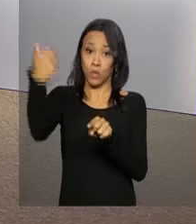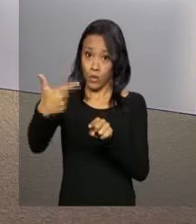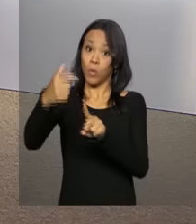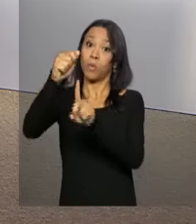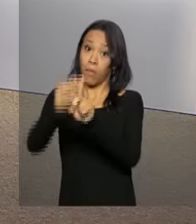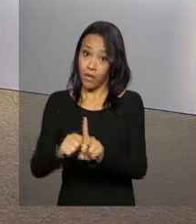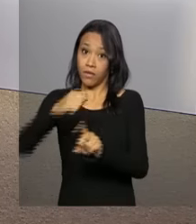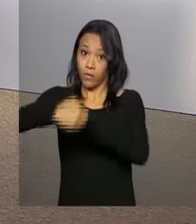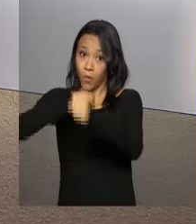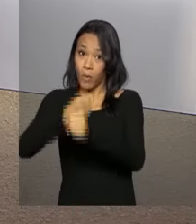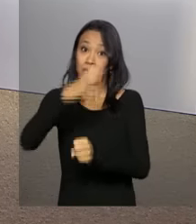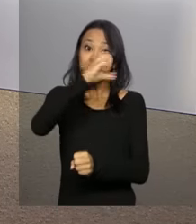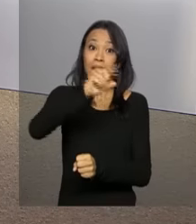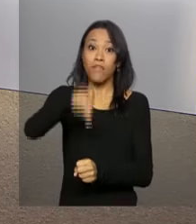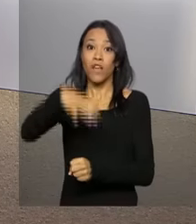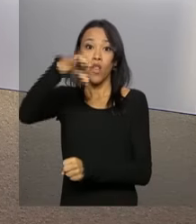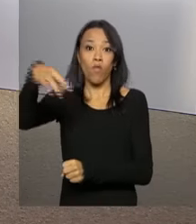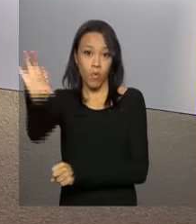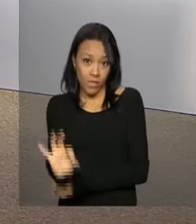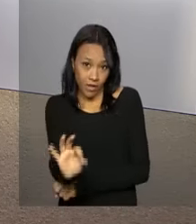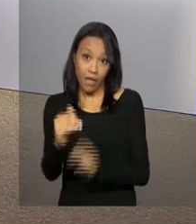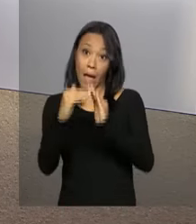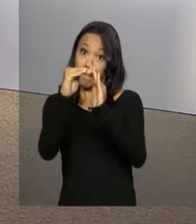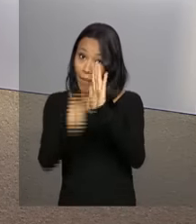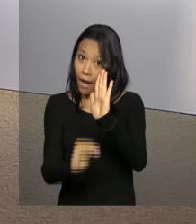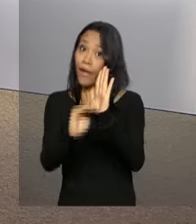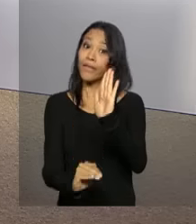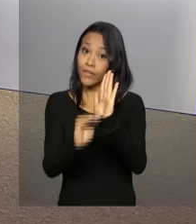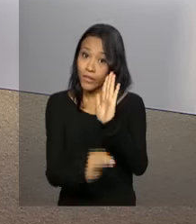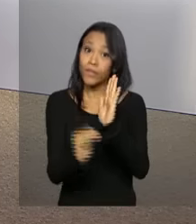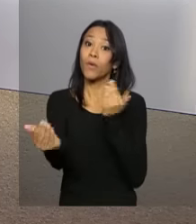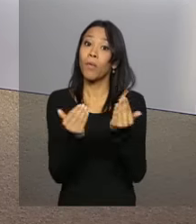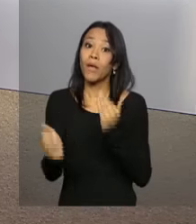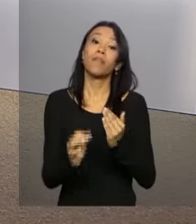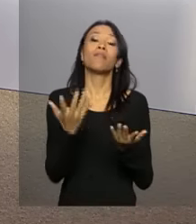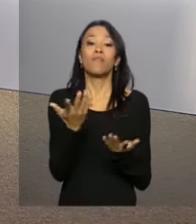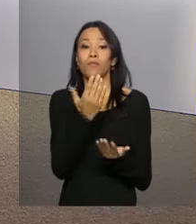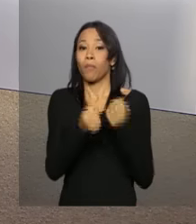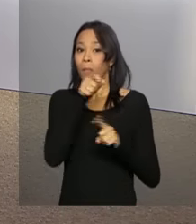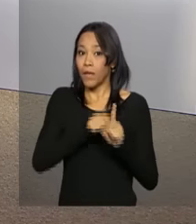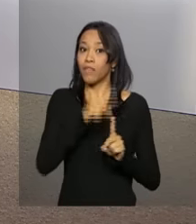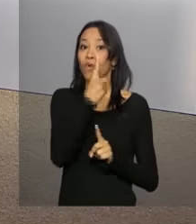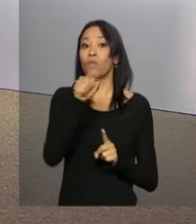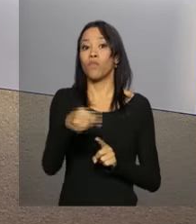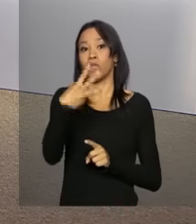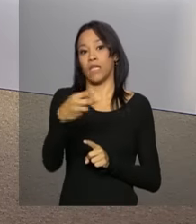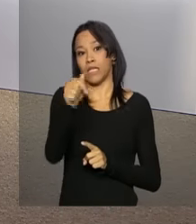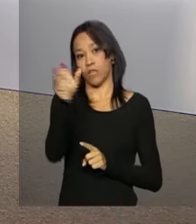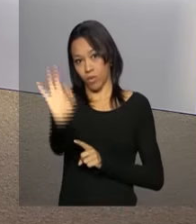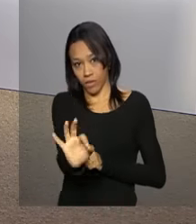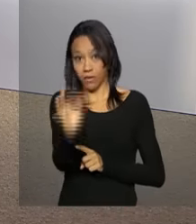do ano ficou em 0,9%, abaixo da taxa registrada no mês anterior, que foi de 1,37%.